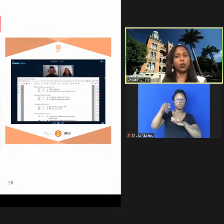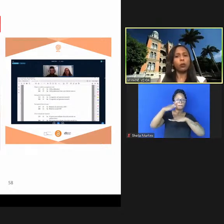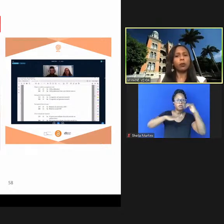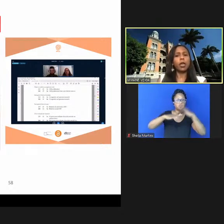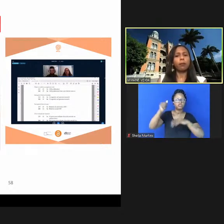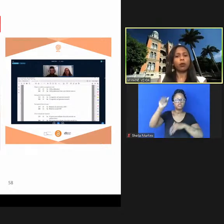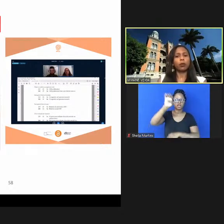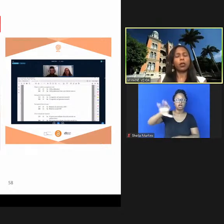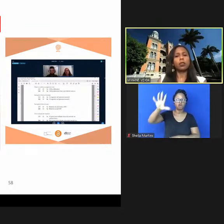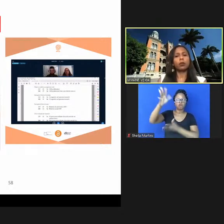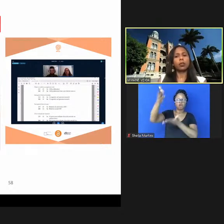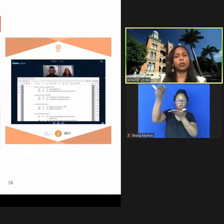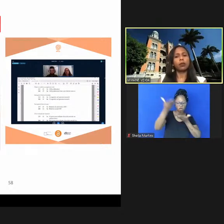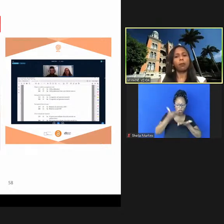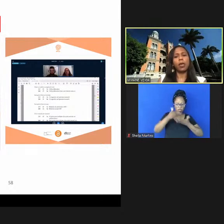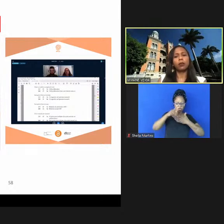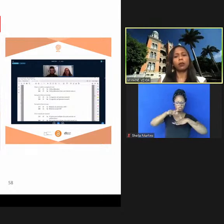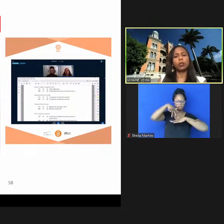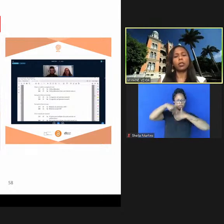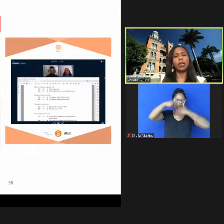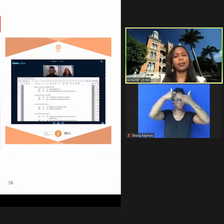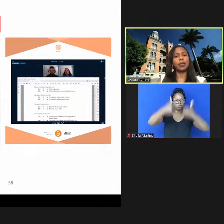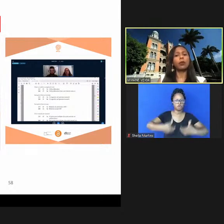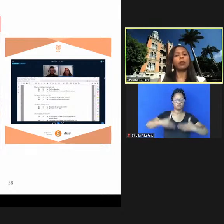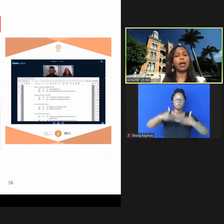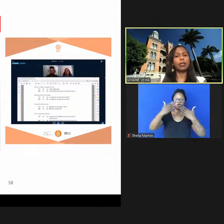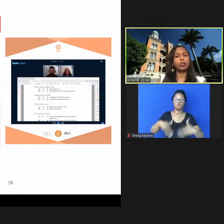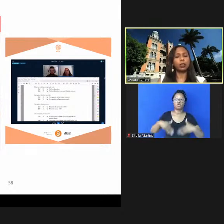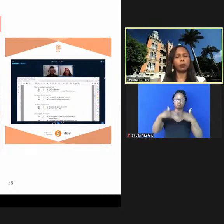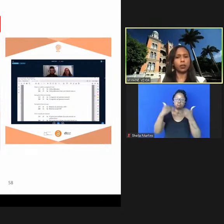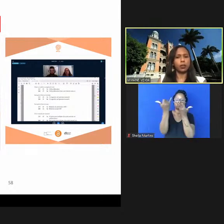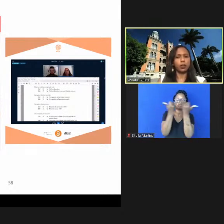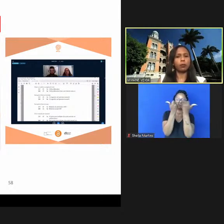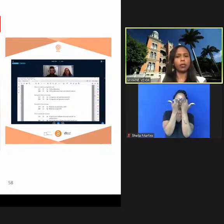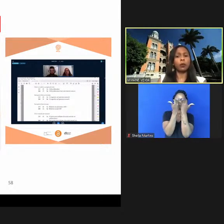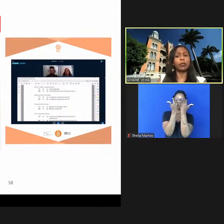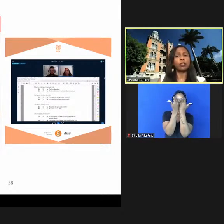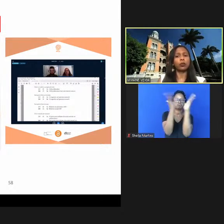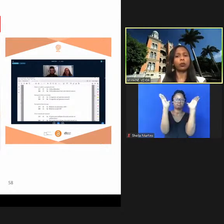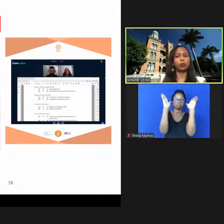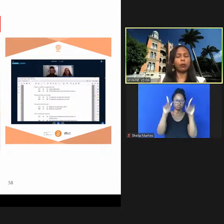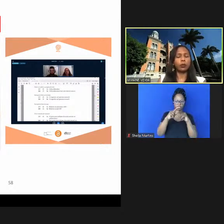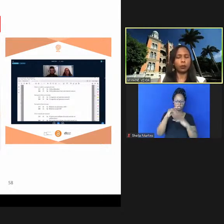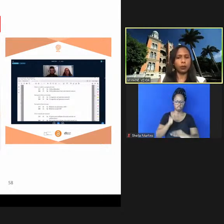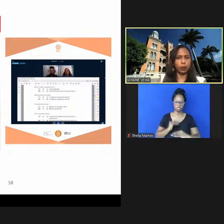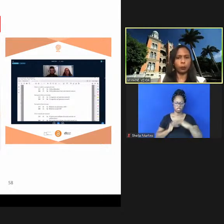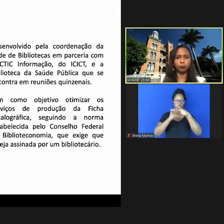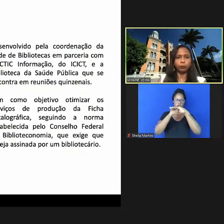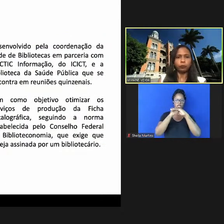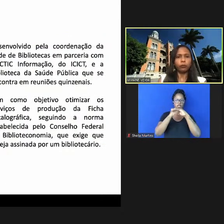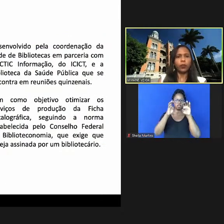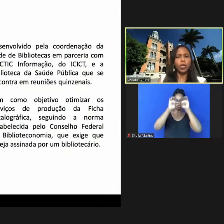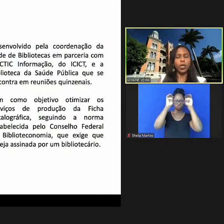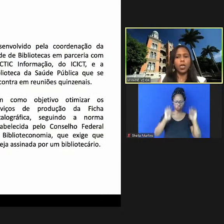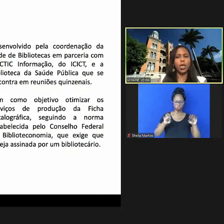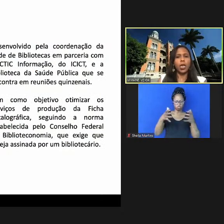sobre a importância do acesso aberto e essa equidade que precisamos a equidade estrutural e inclusão